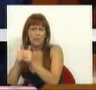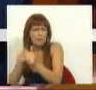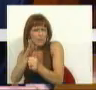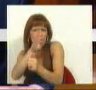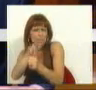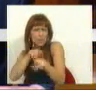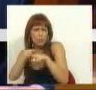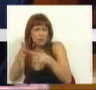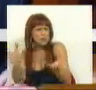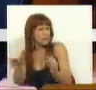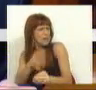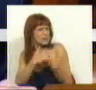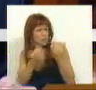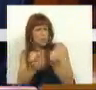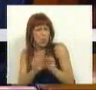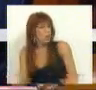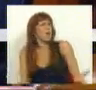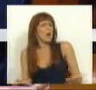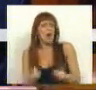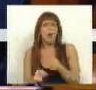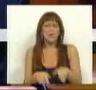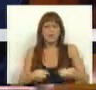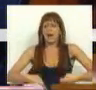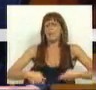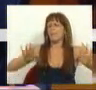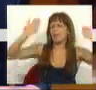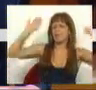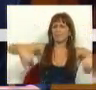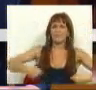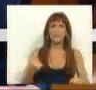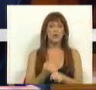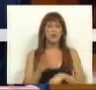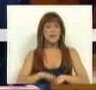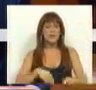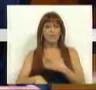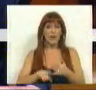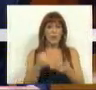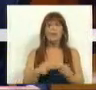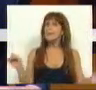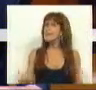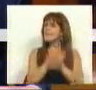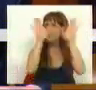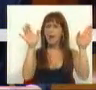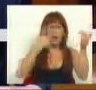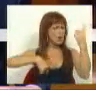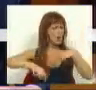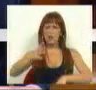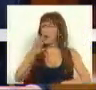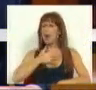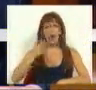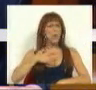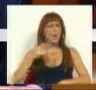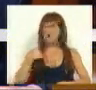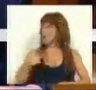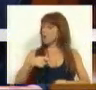atitude política mais irresponsável do que desbaratar o trabalho feito. Que fique inteiramente claro, nós não queremos